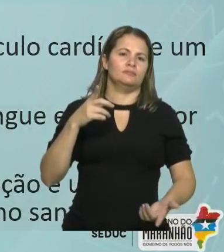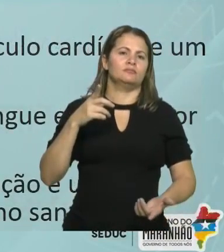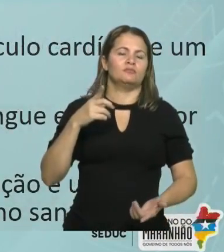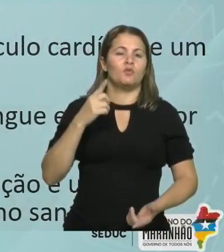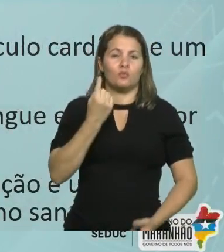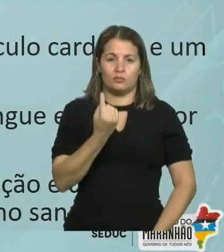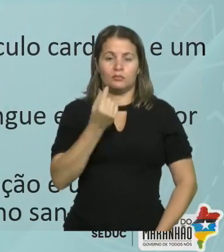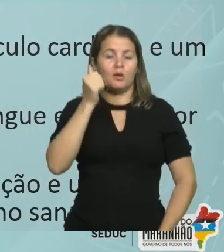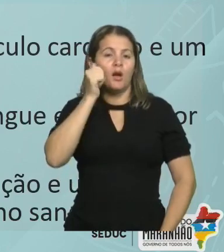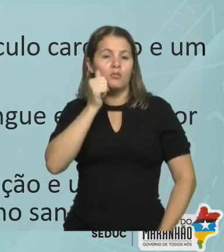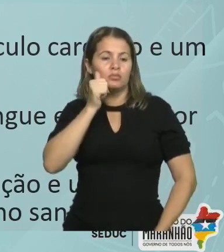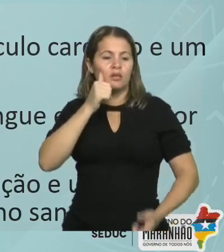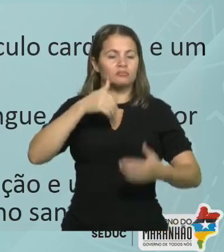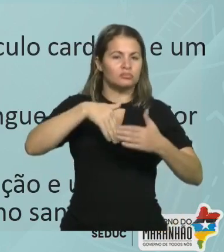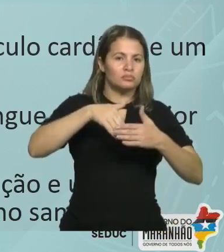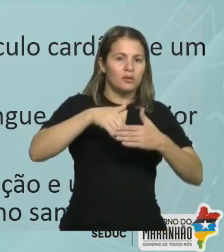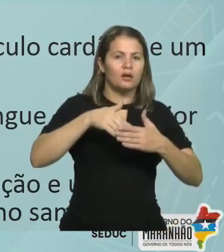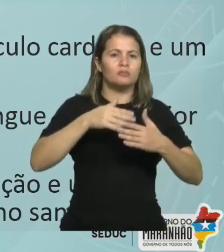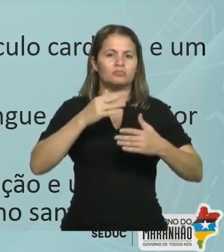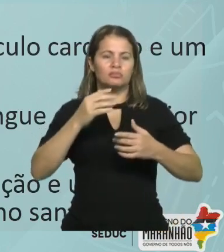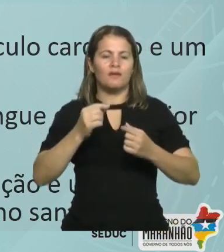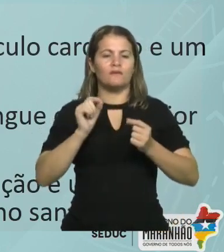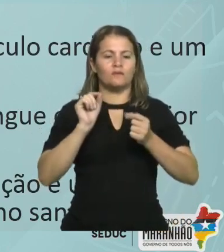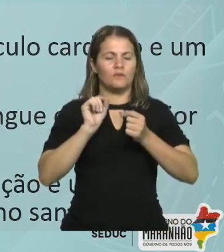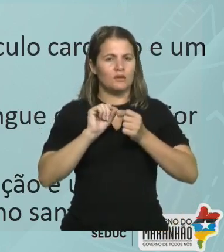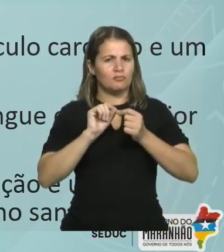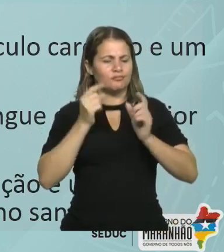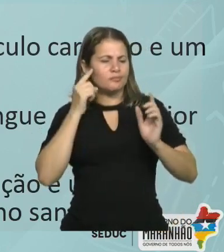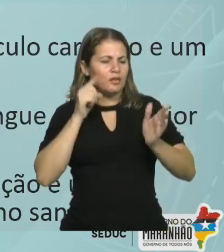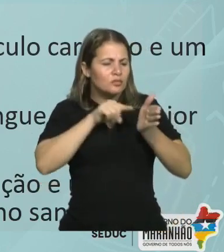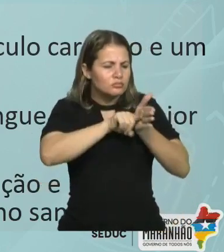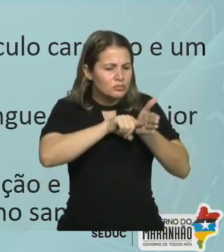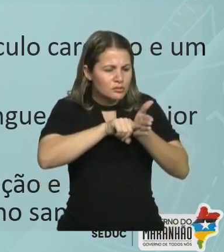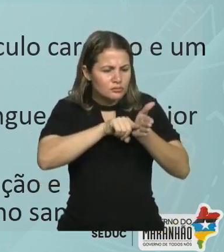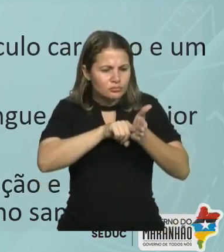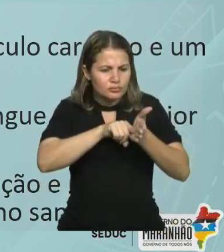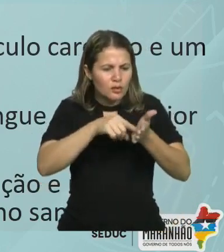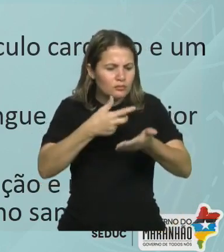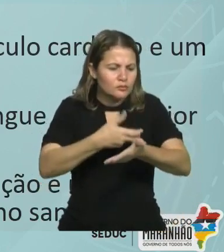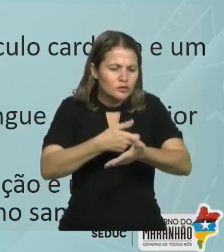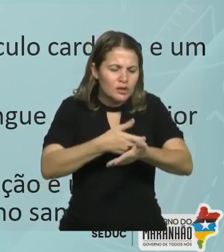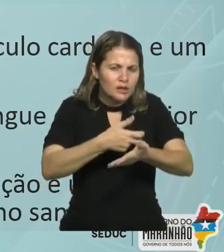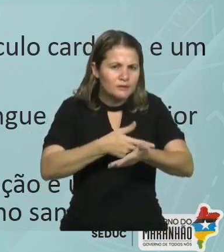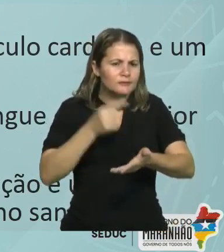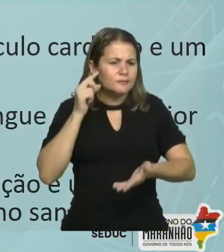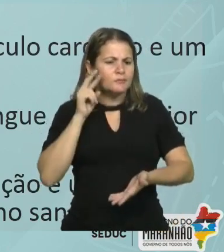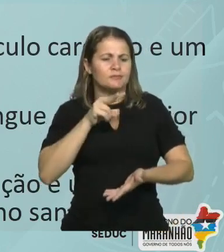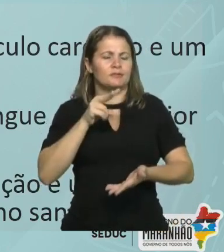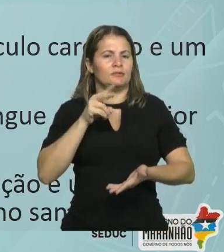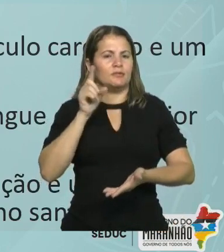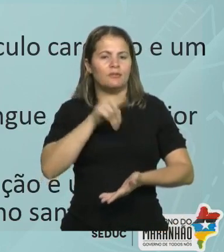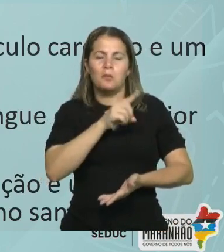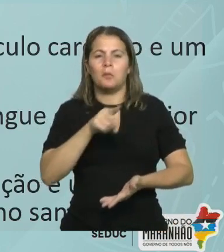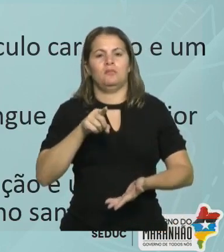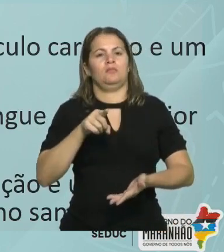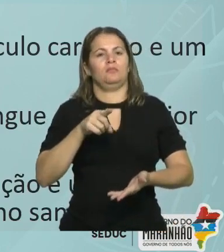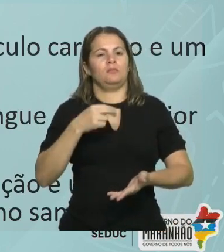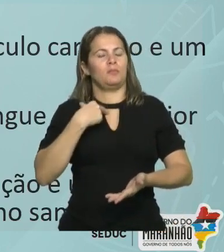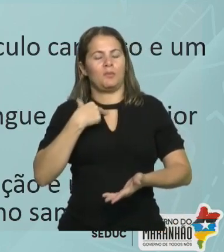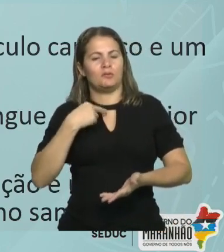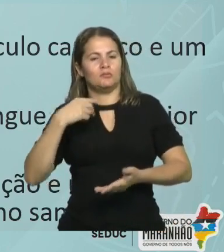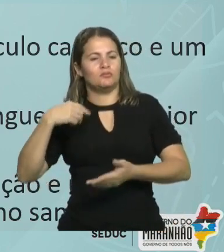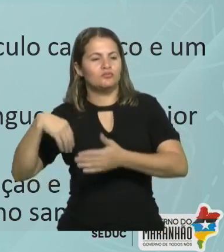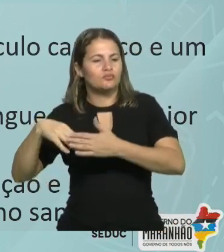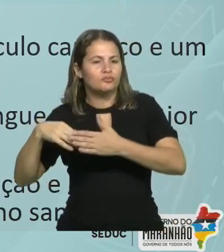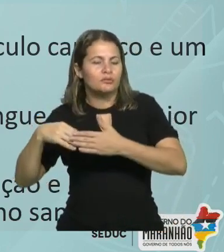atletas foi eliminada no exame etólico. Porque, embora não houvesse vestígio de nenhuma substância estranha